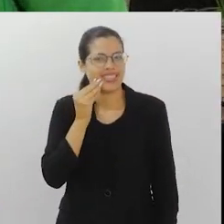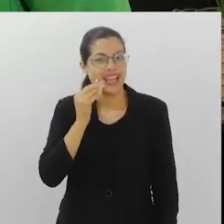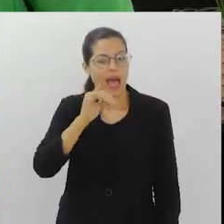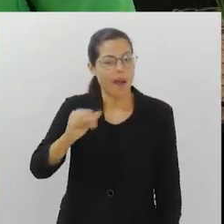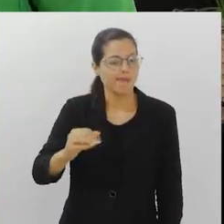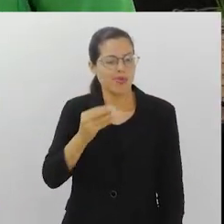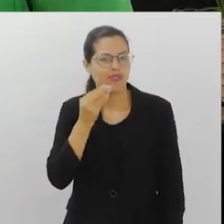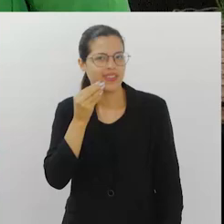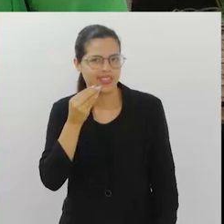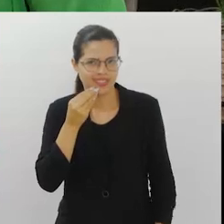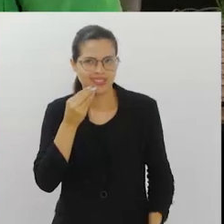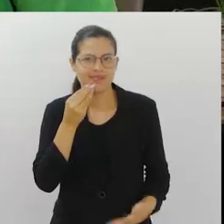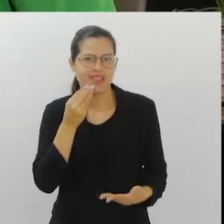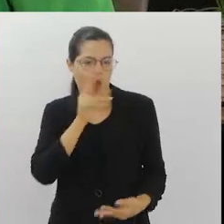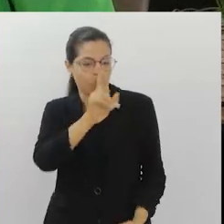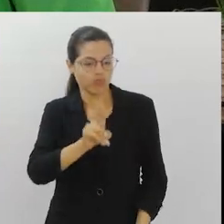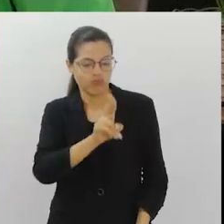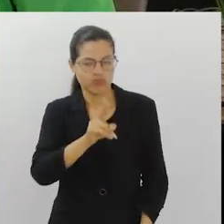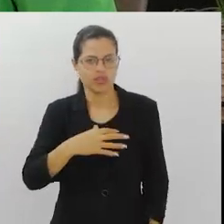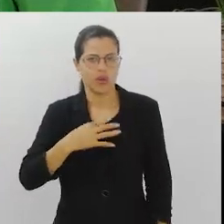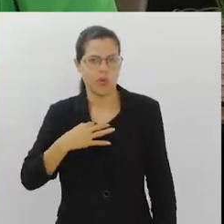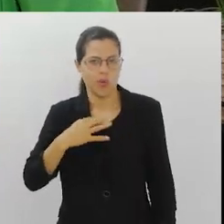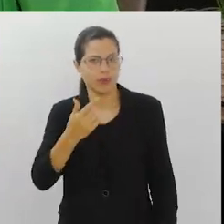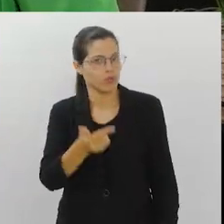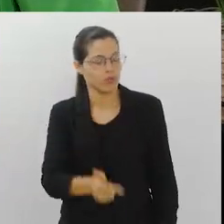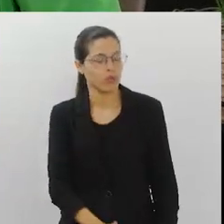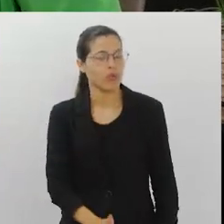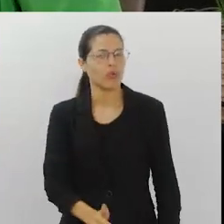máximo possível, que também é